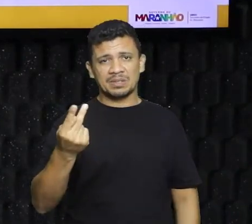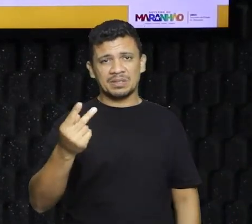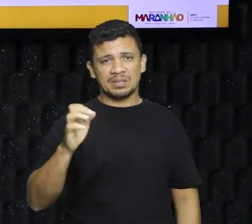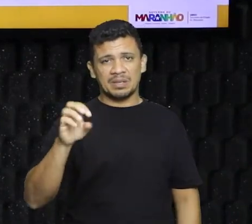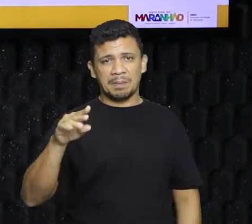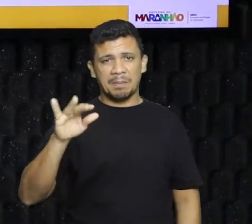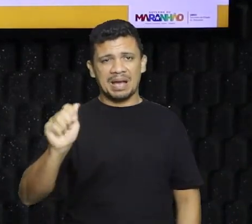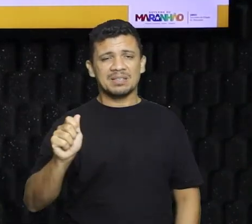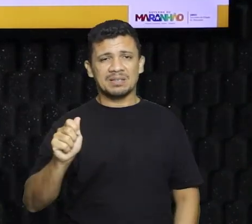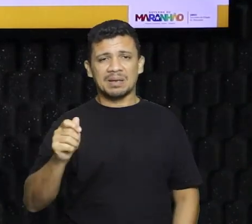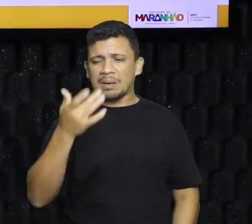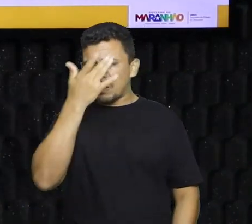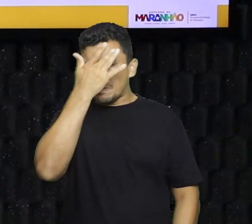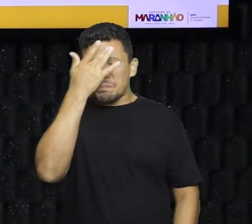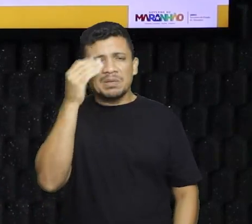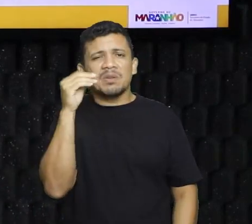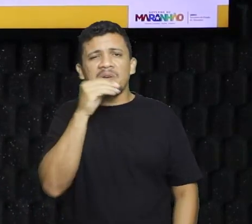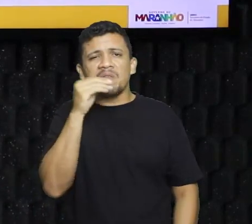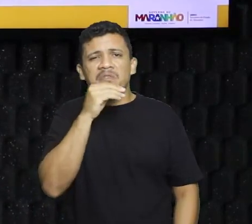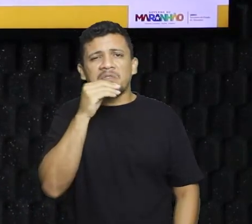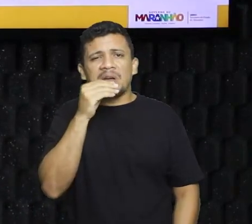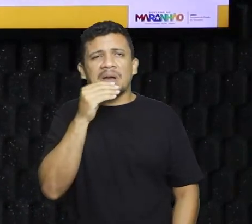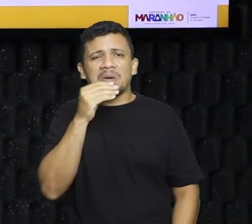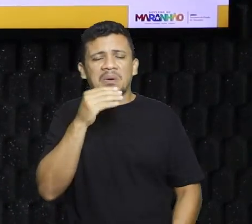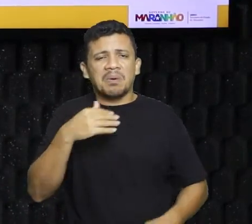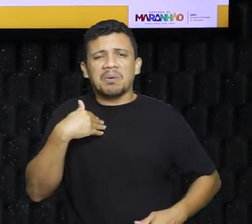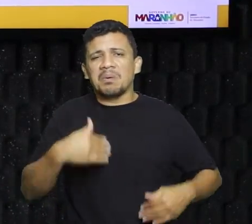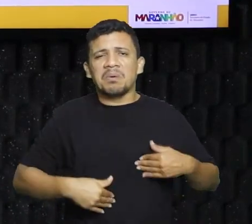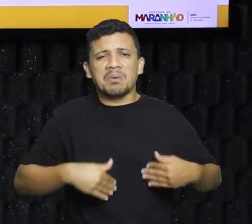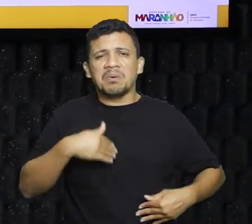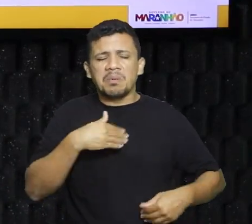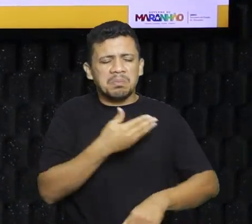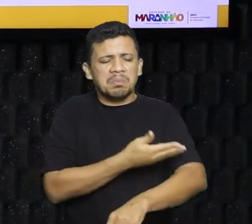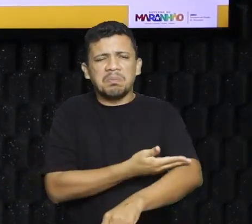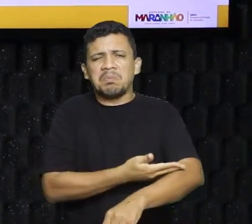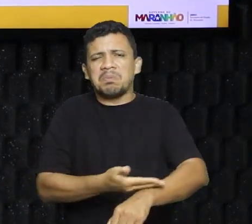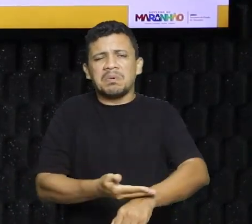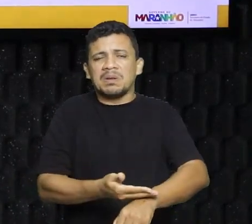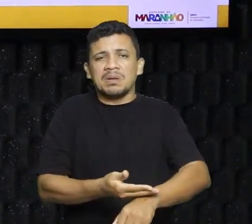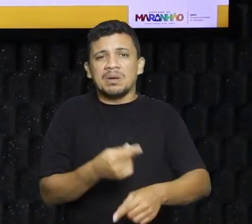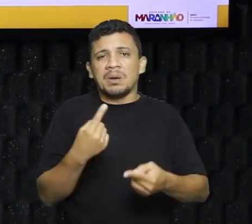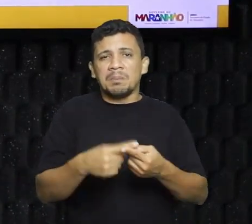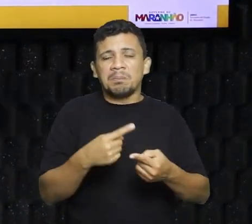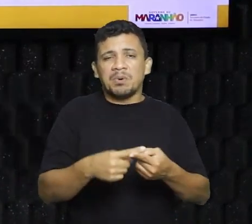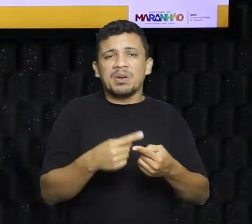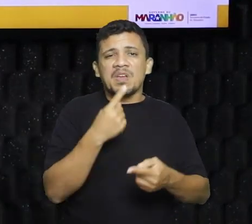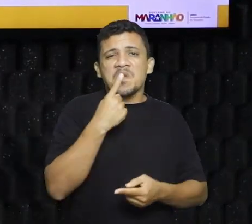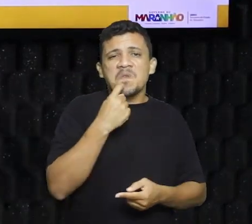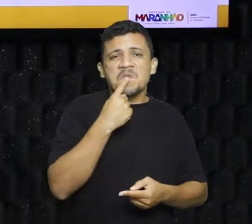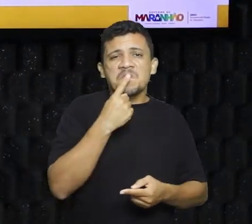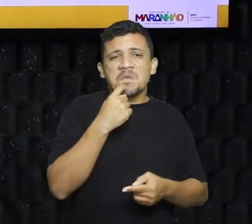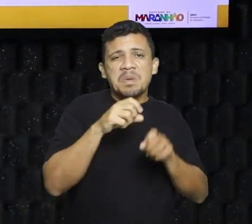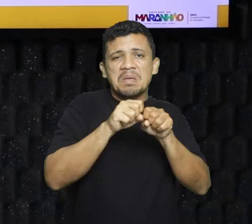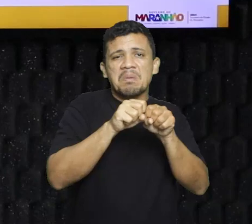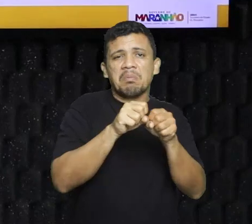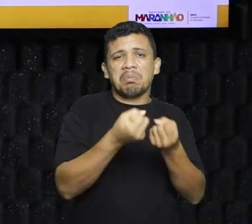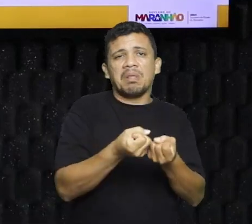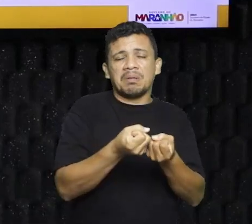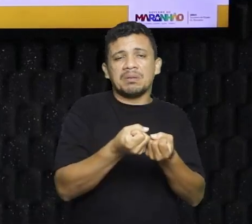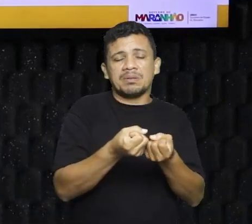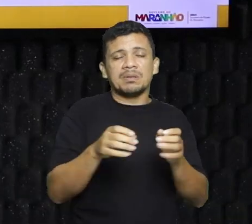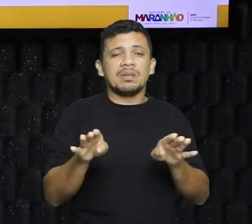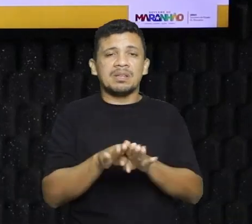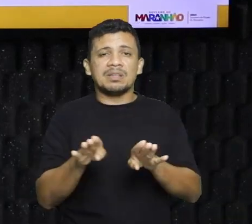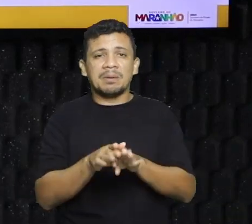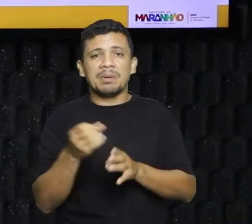anemia por conta da destruição desses glóbulos vermelhos do sangue, tá? E são muito importantes também no processo